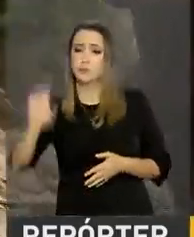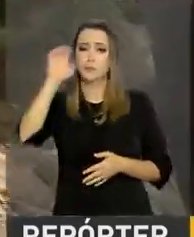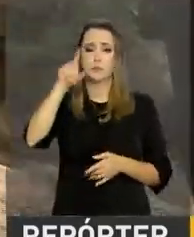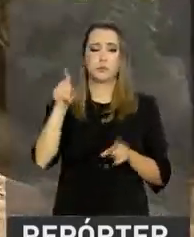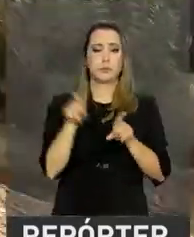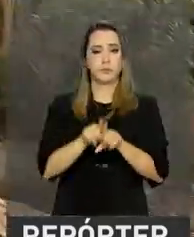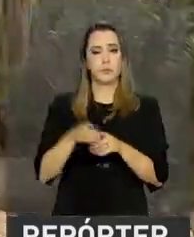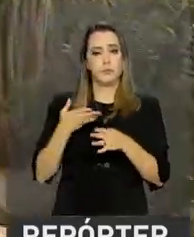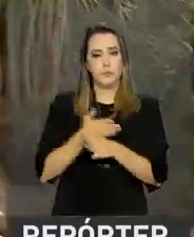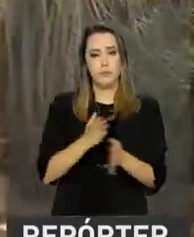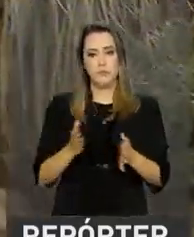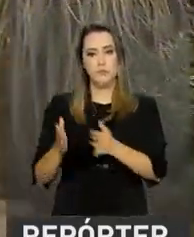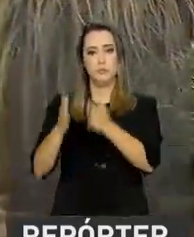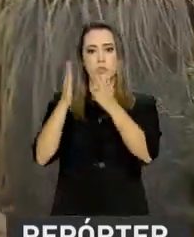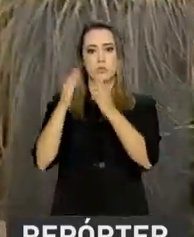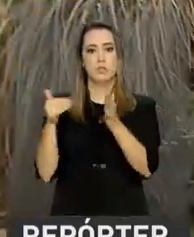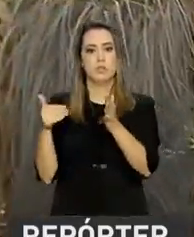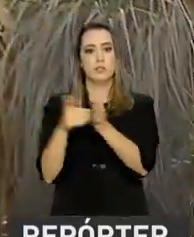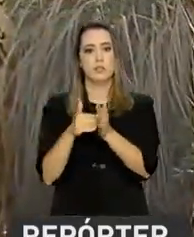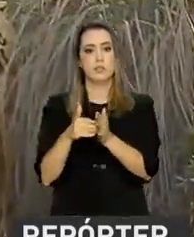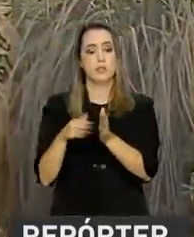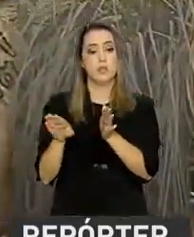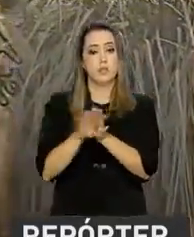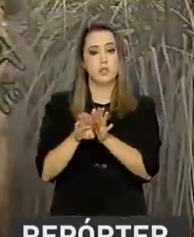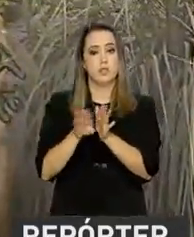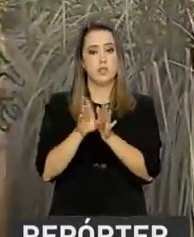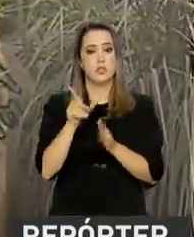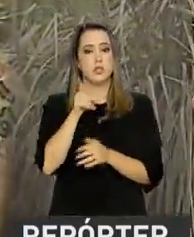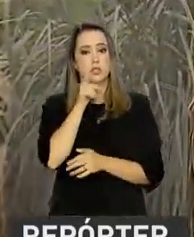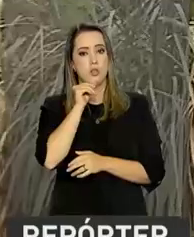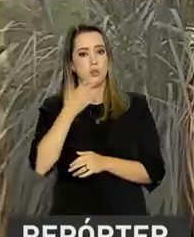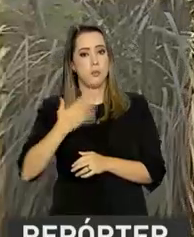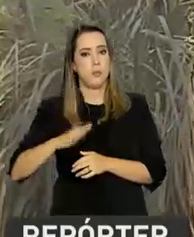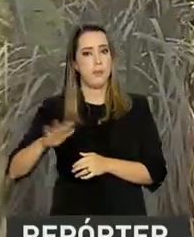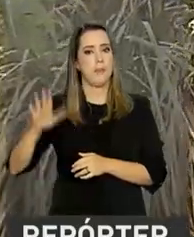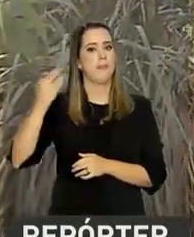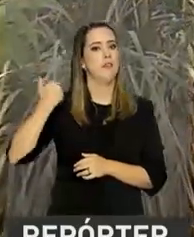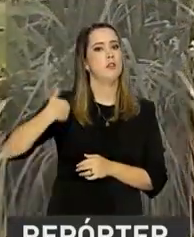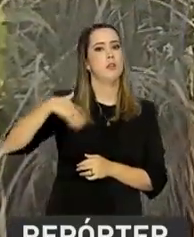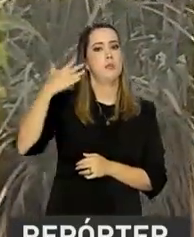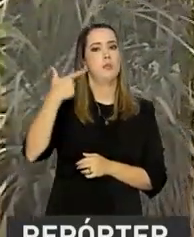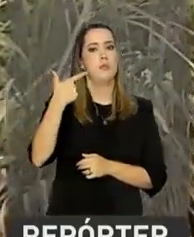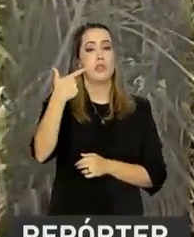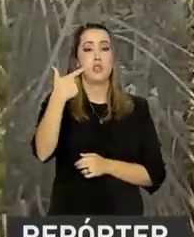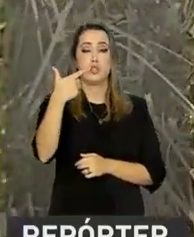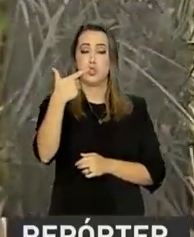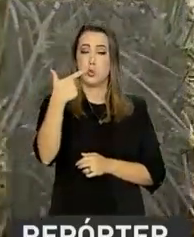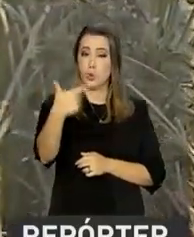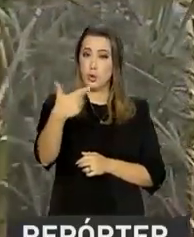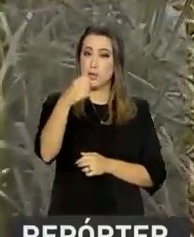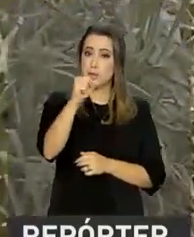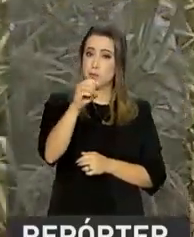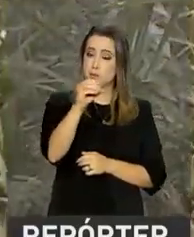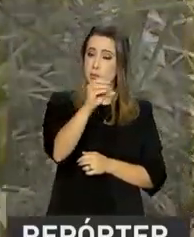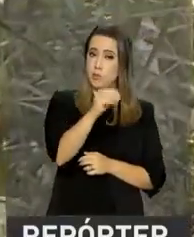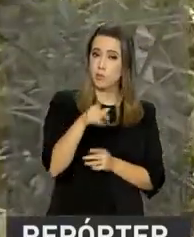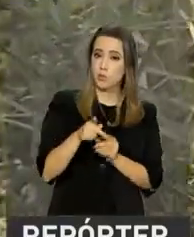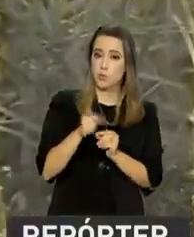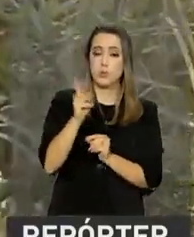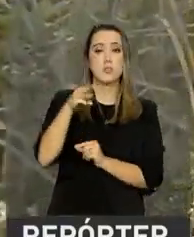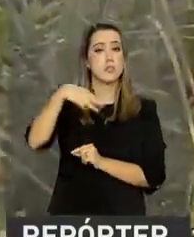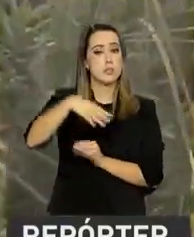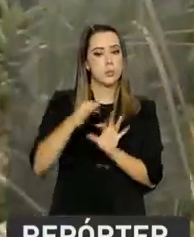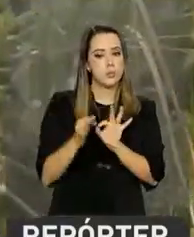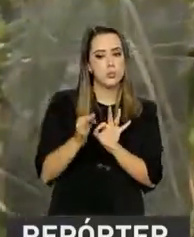Alagoas e Sergipe, até chegar ao mar. São mais de 2.800 quilômetros de extensão. Água que mata a sede, que gera